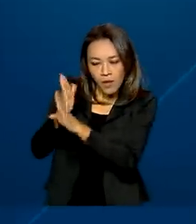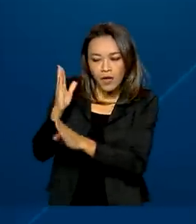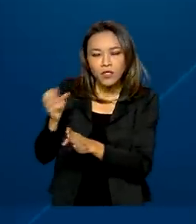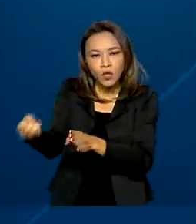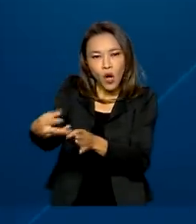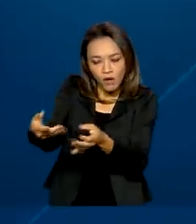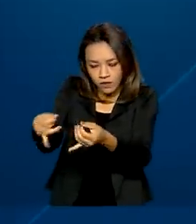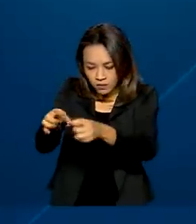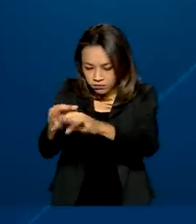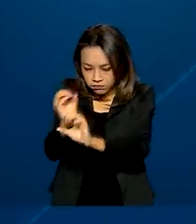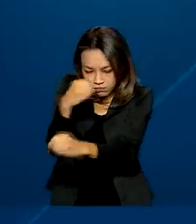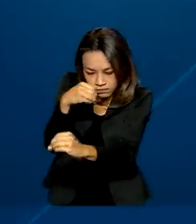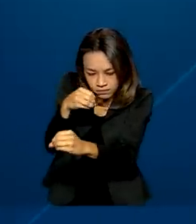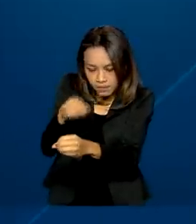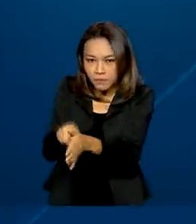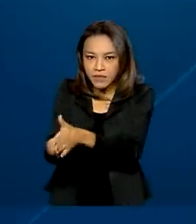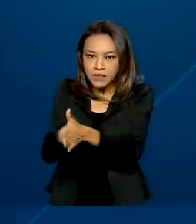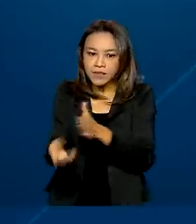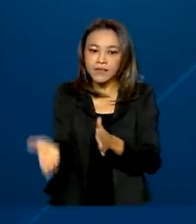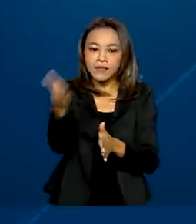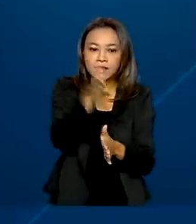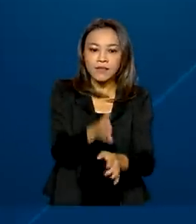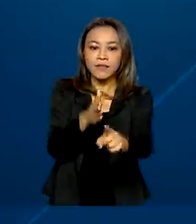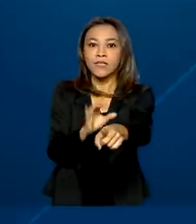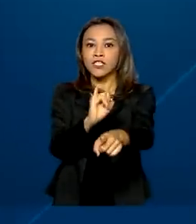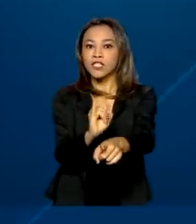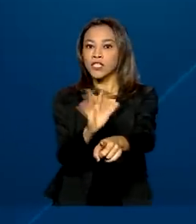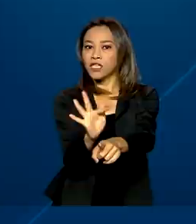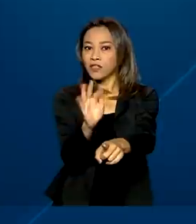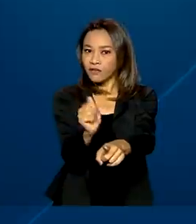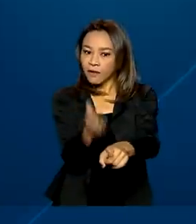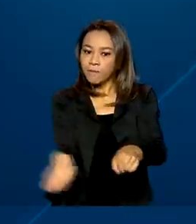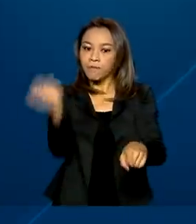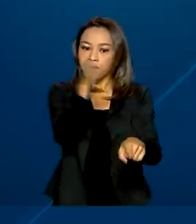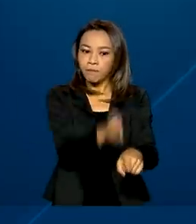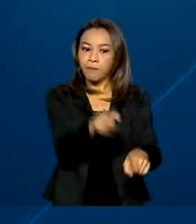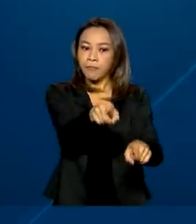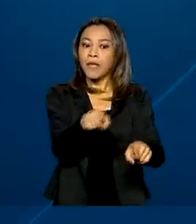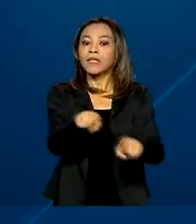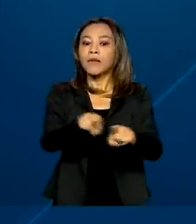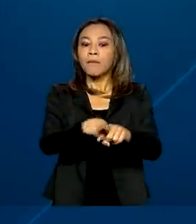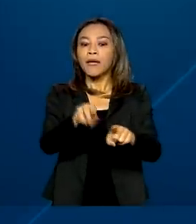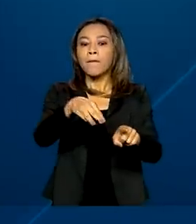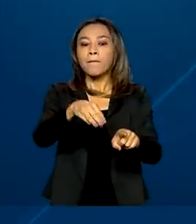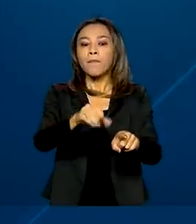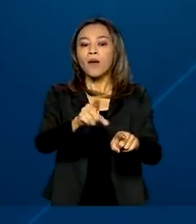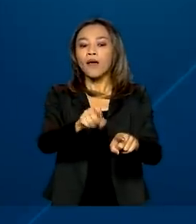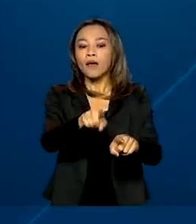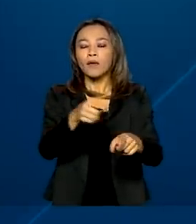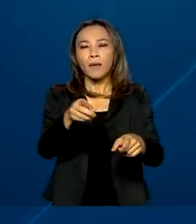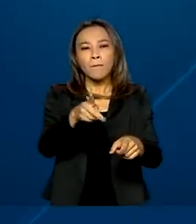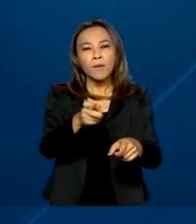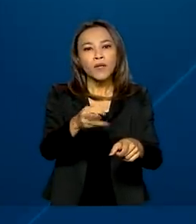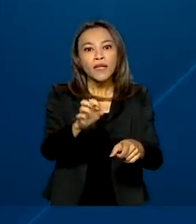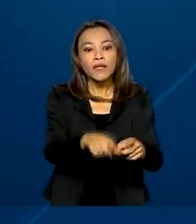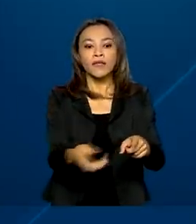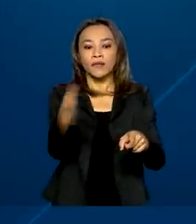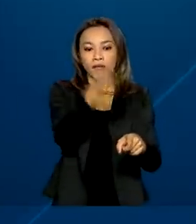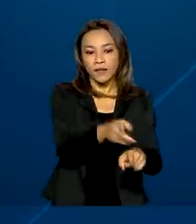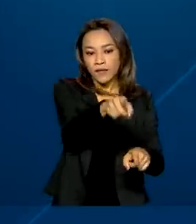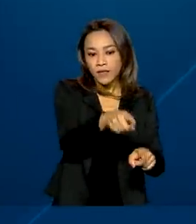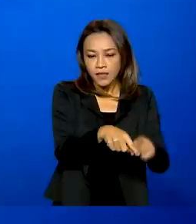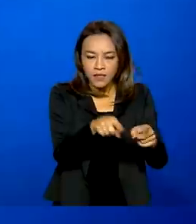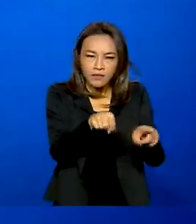moléculas, desenvolvimento de ifa, biologia molecular, proteínas terapêuticas, kits de testes de diagnóstico e